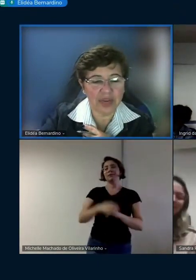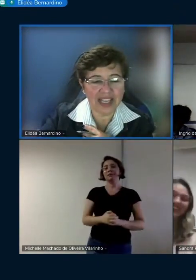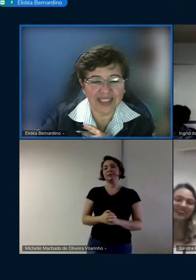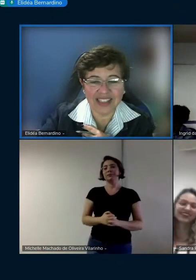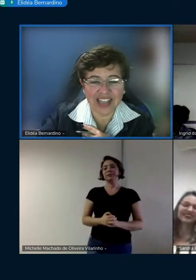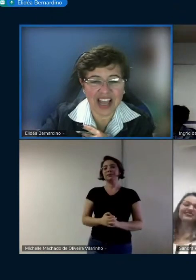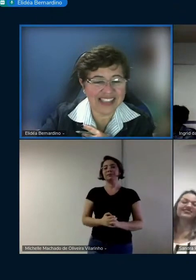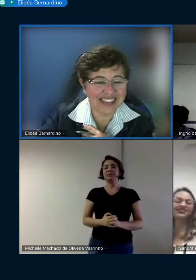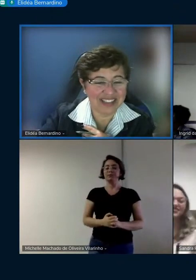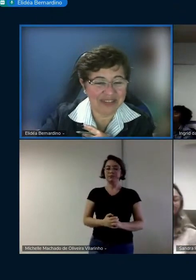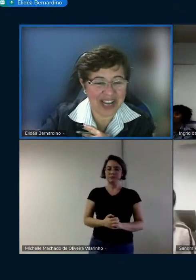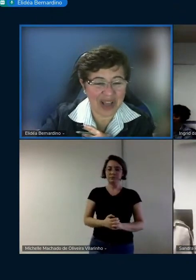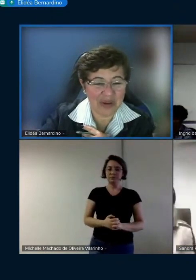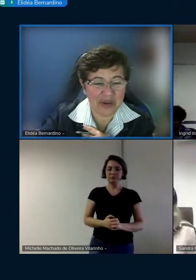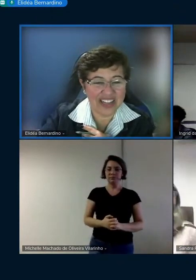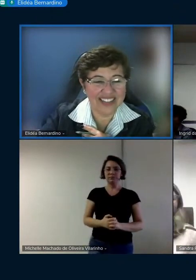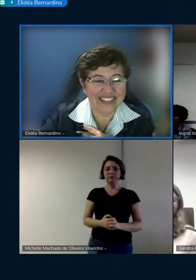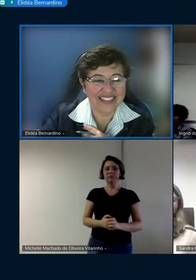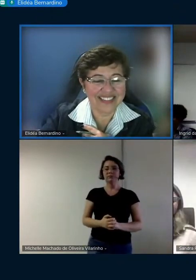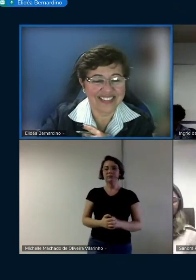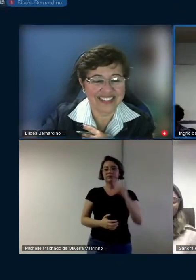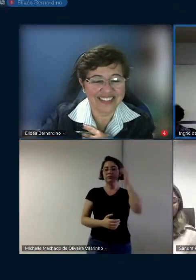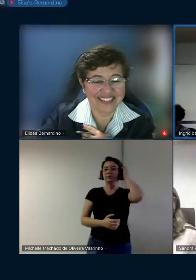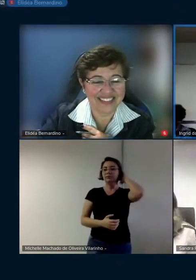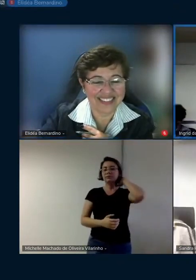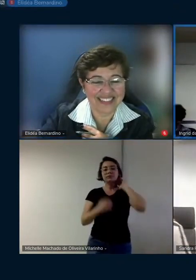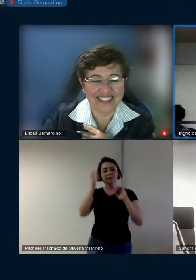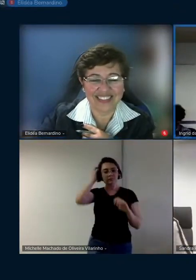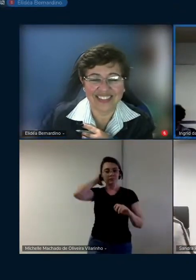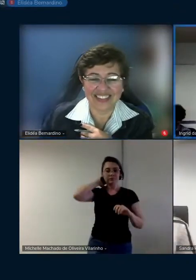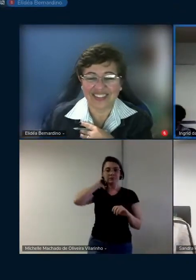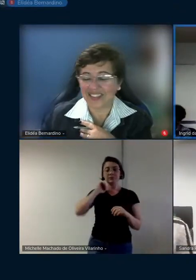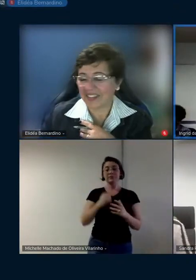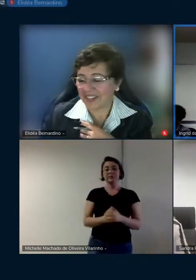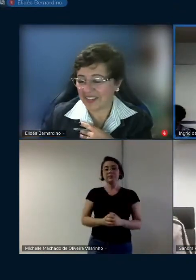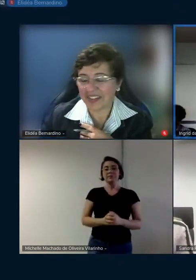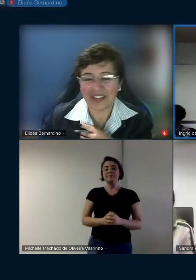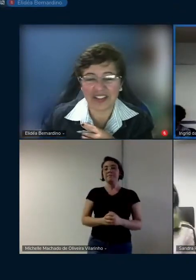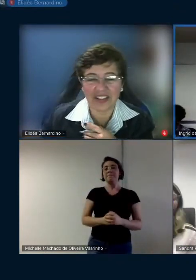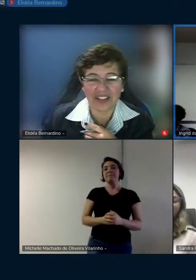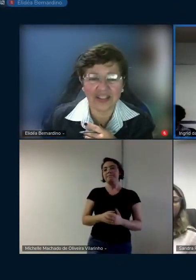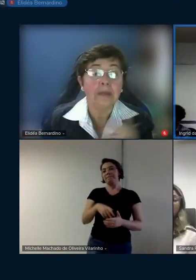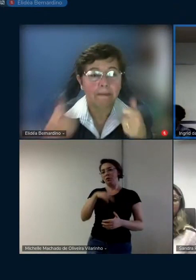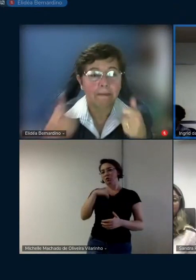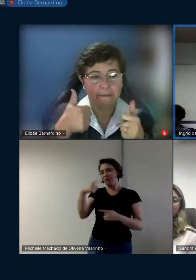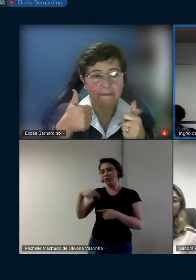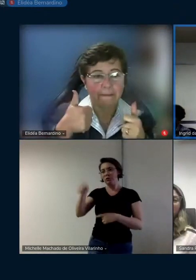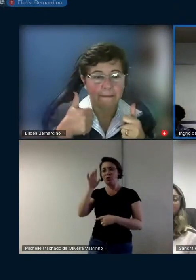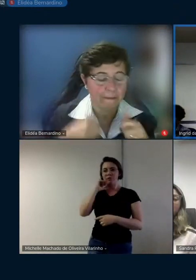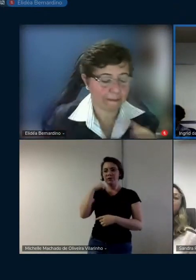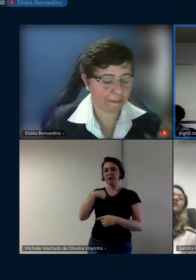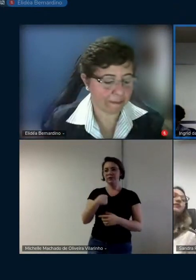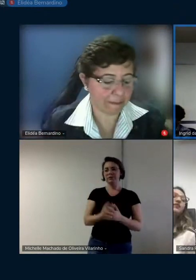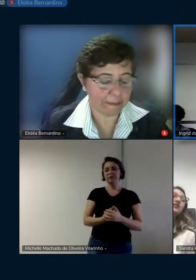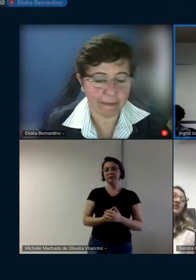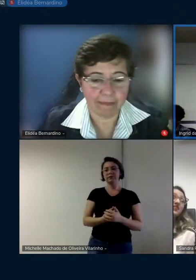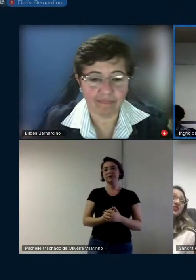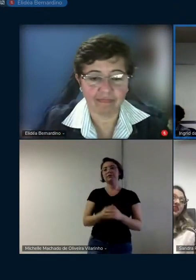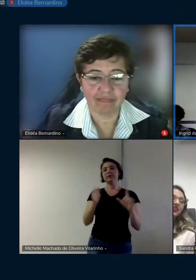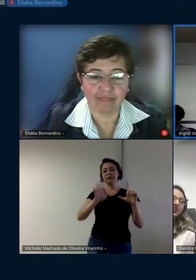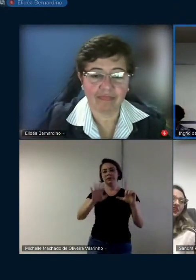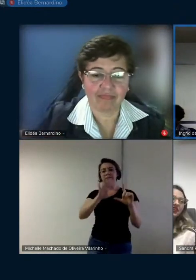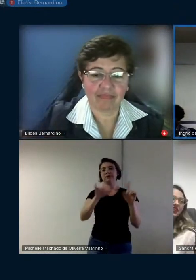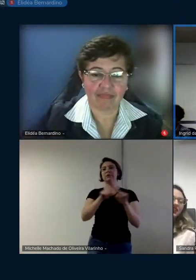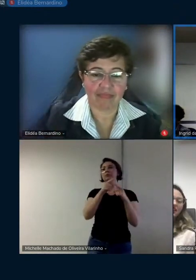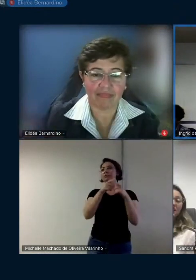superada vamos lá deixar a Sandra falar agora então tá dando pra ouvir? tá? que a gente tá aqui